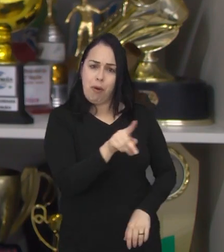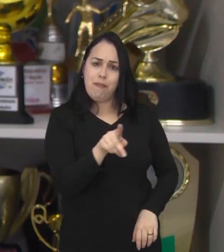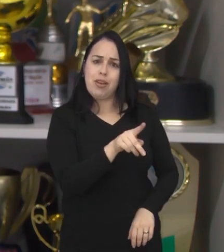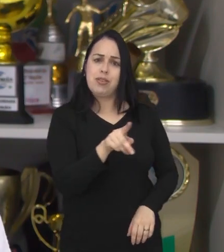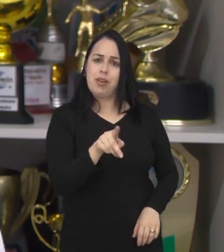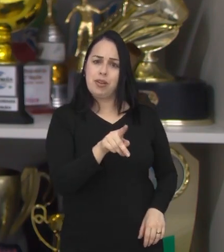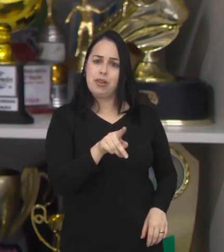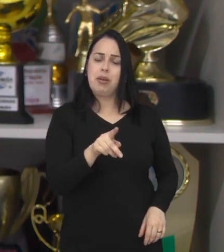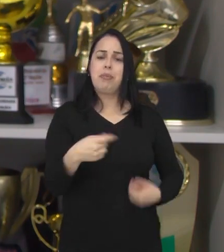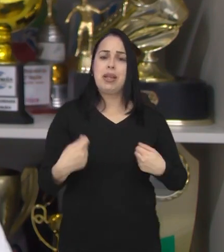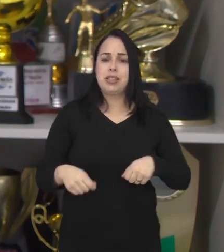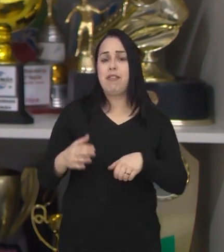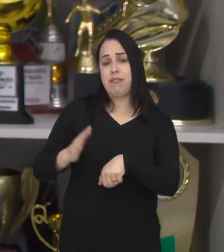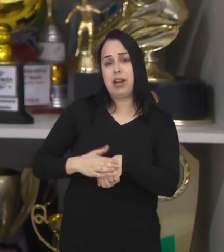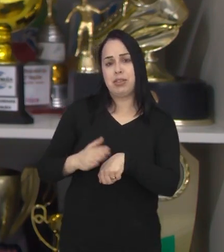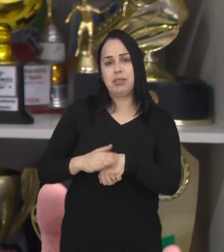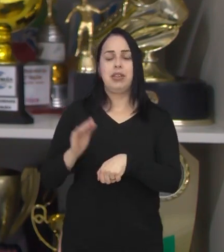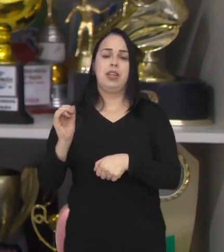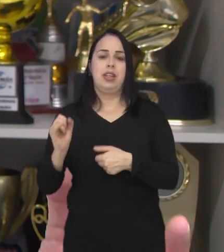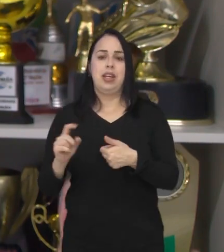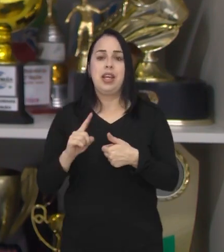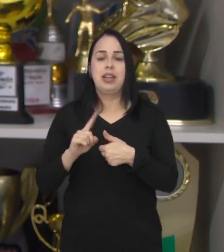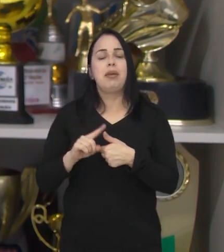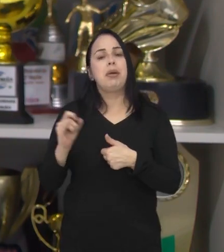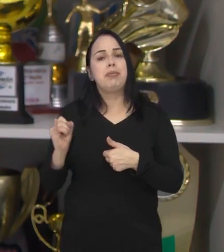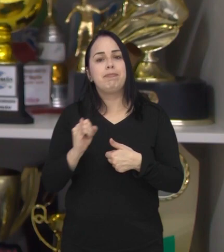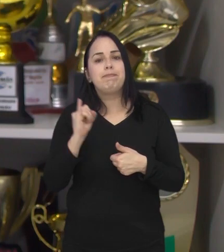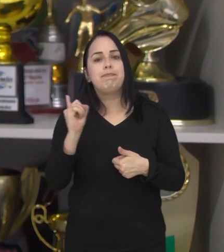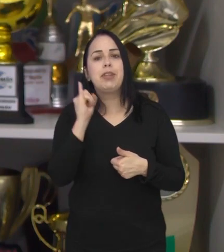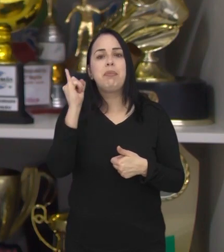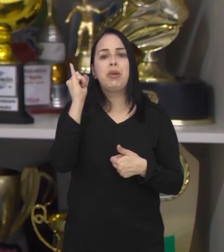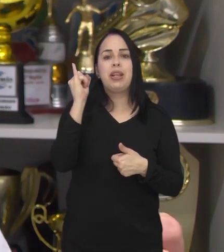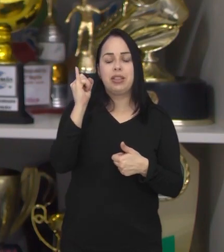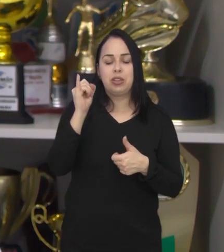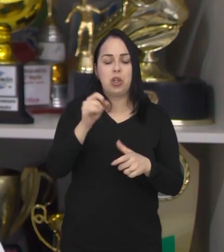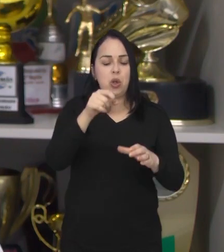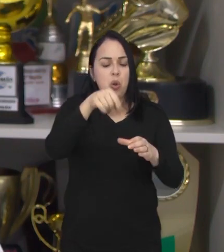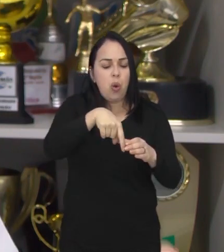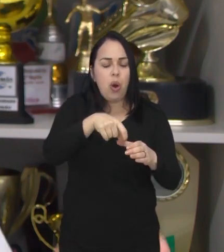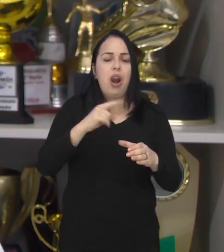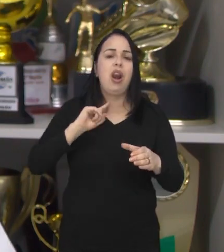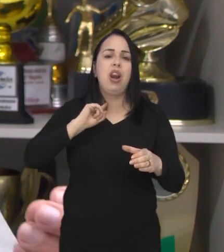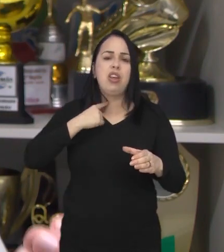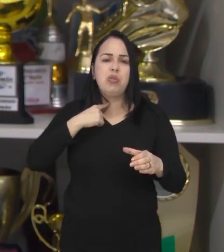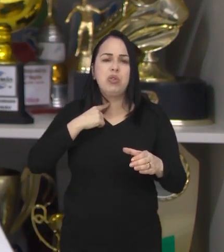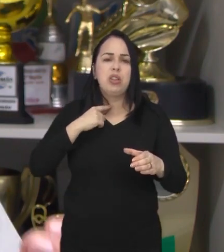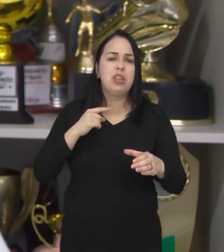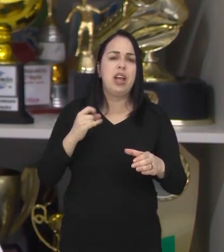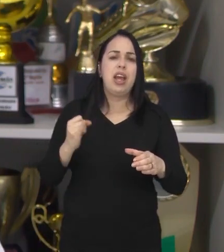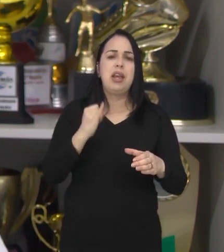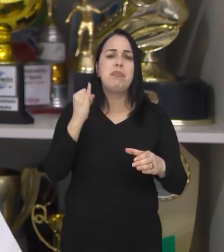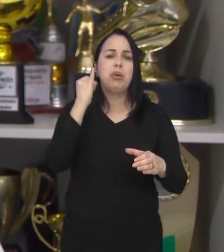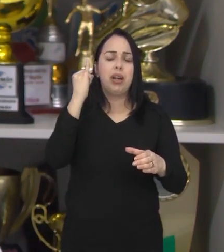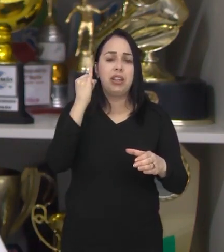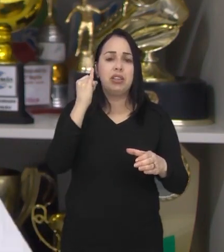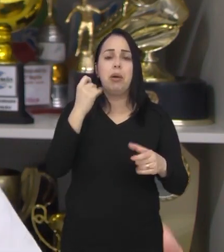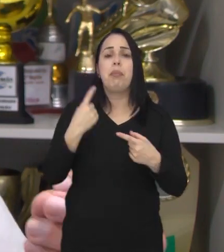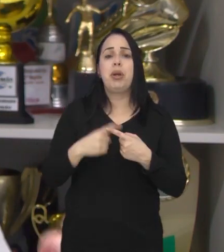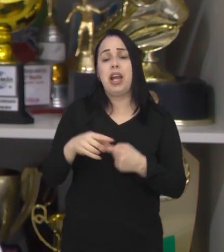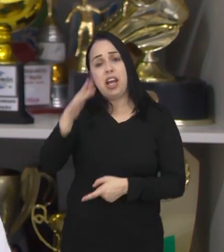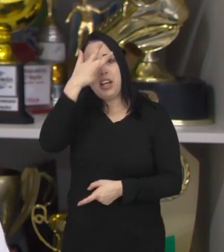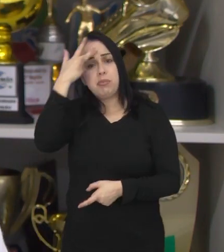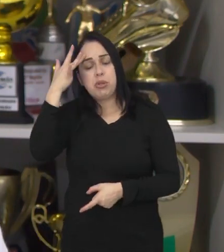educação. Tem que ter esse trabalho. Desde a importância também do lixo. Hoje, o lixo gera